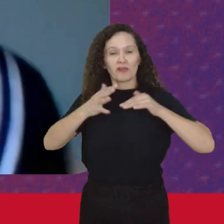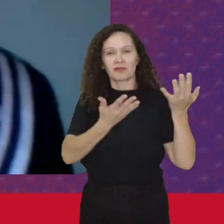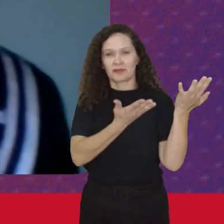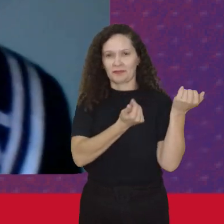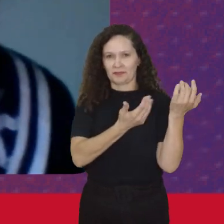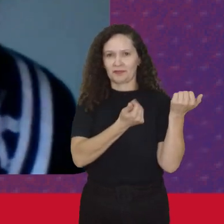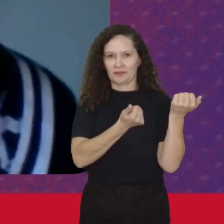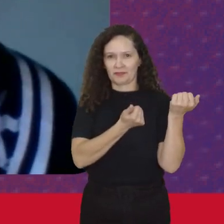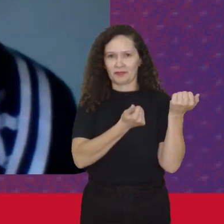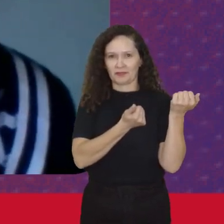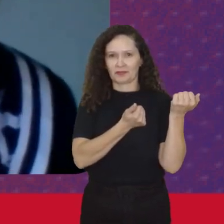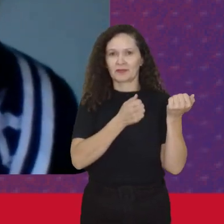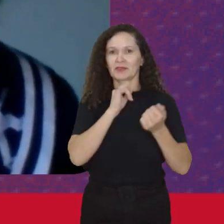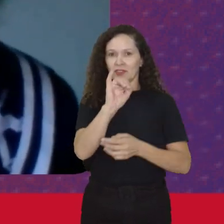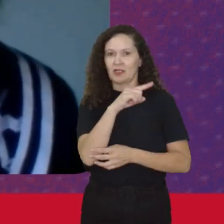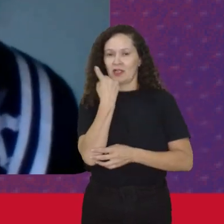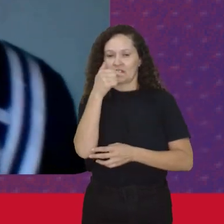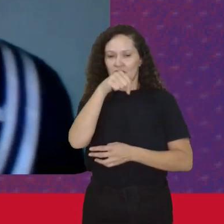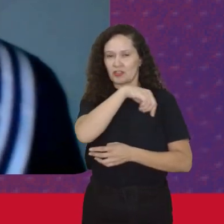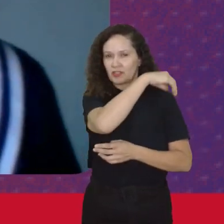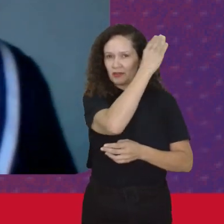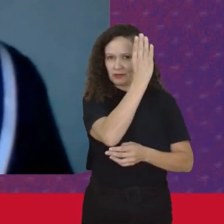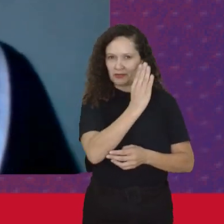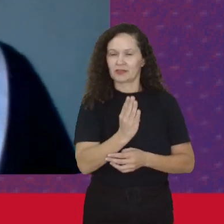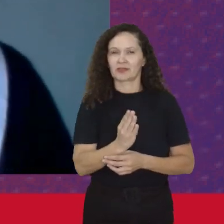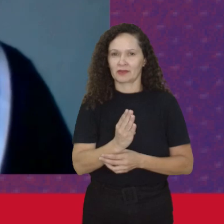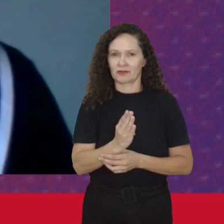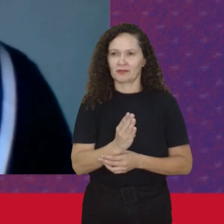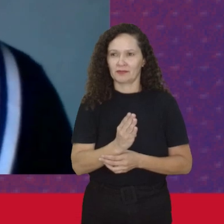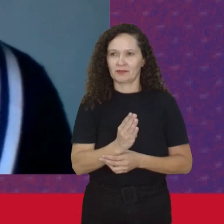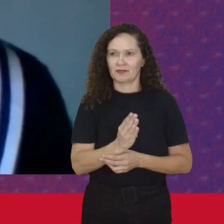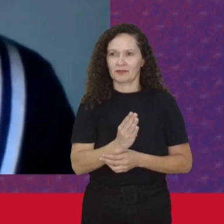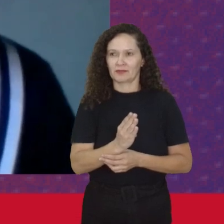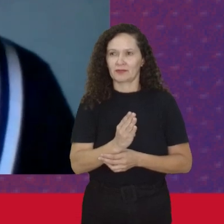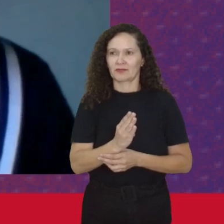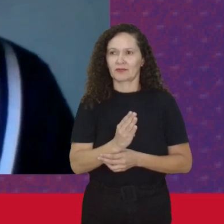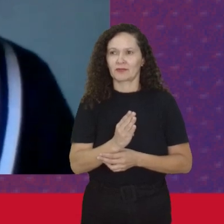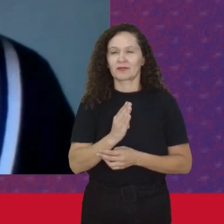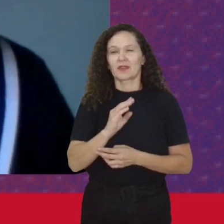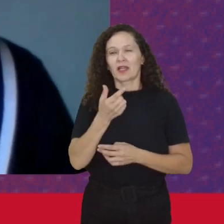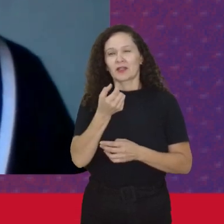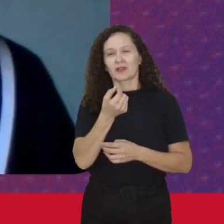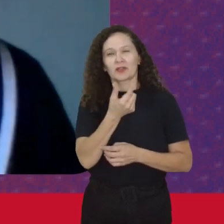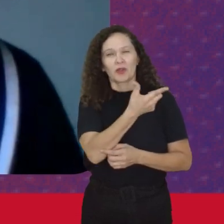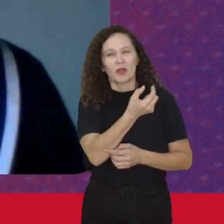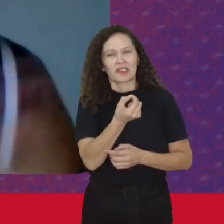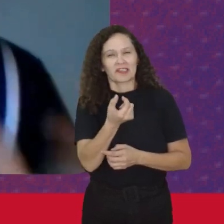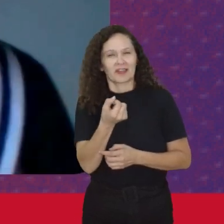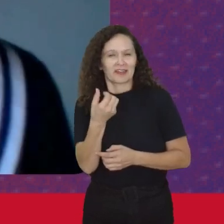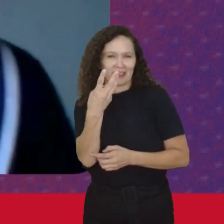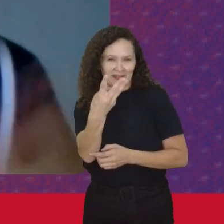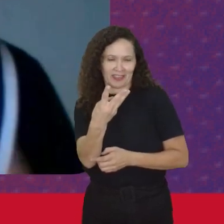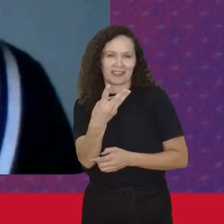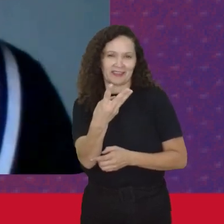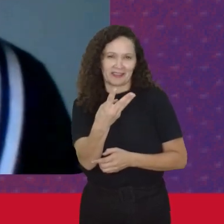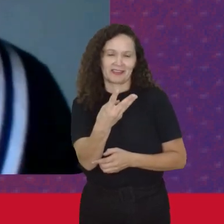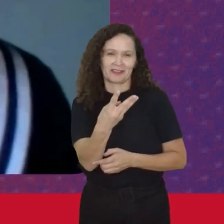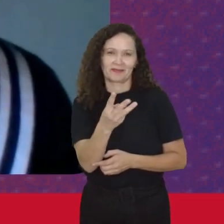Se a gente Aqui no Brasil Quando a gente Começou a marcha Lá em 2003 Que a gente começou Ter as primeiras